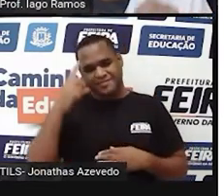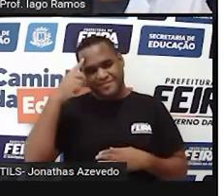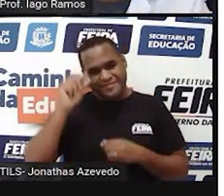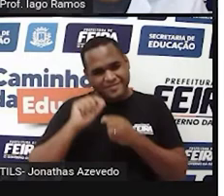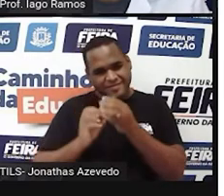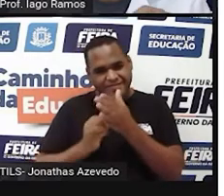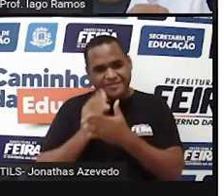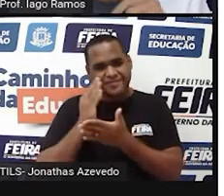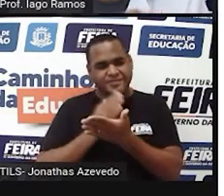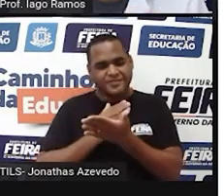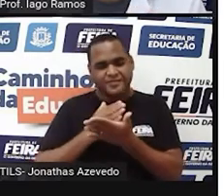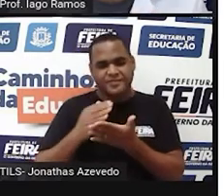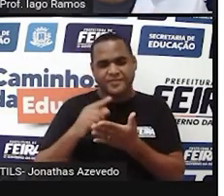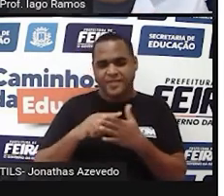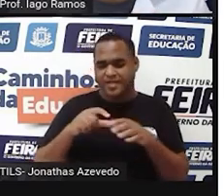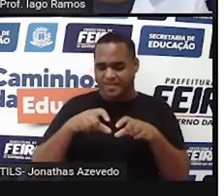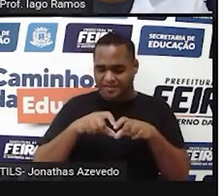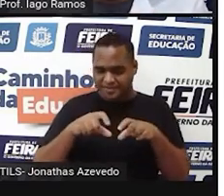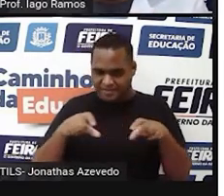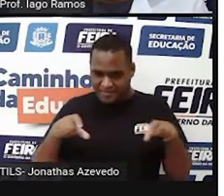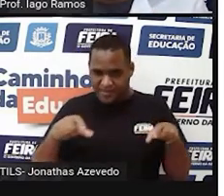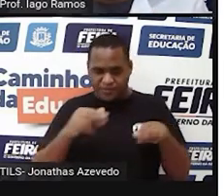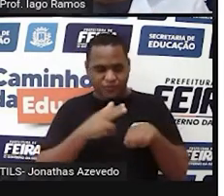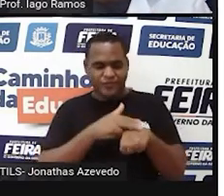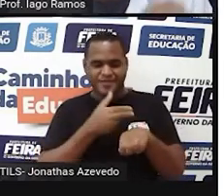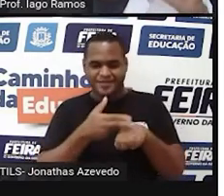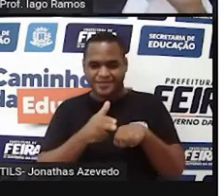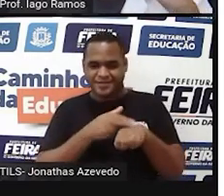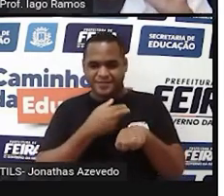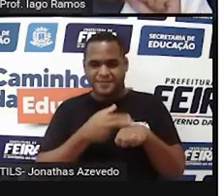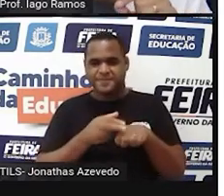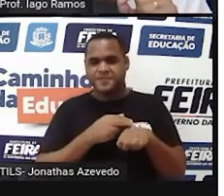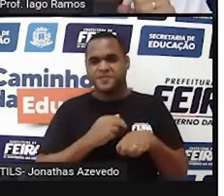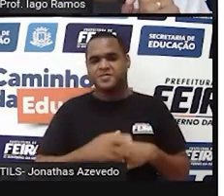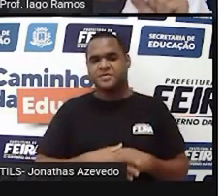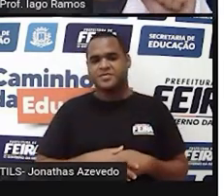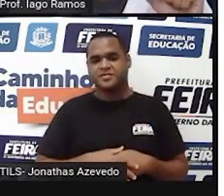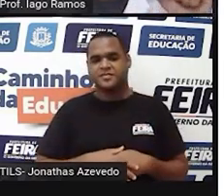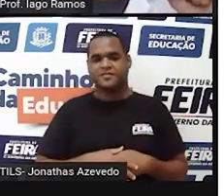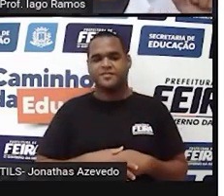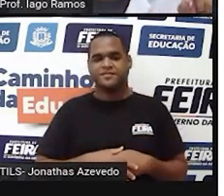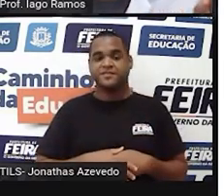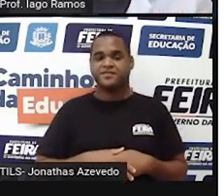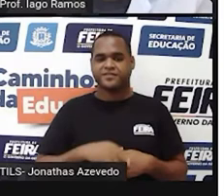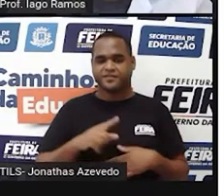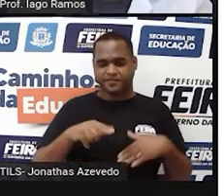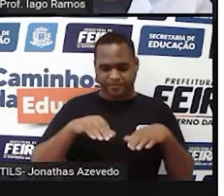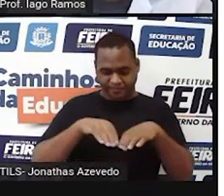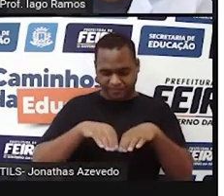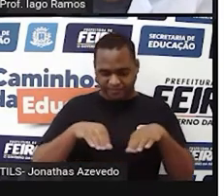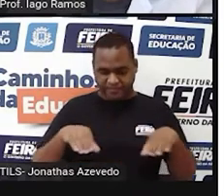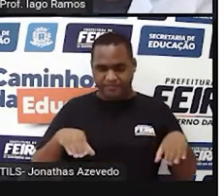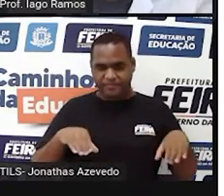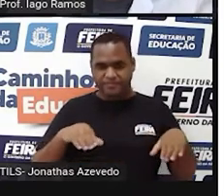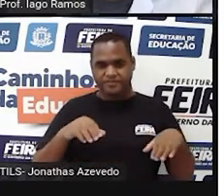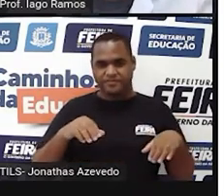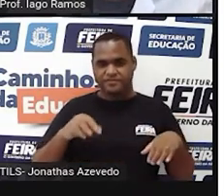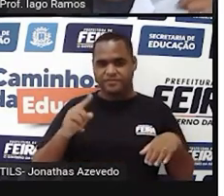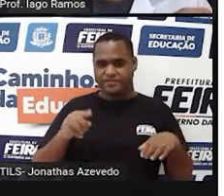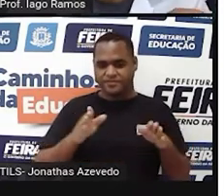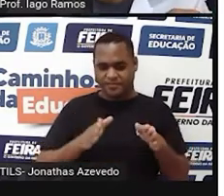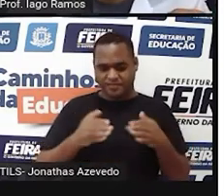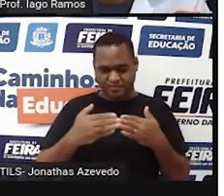produz barras de chocolate. No formato de paralelepípedos e de